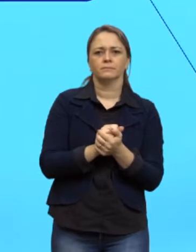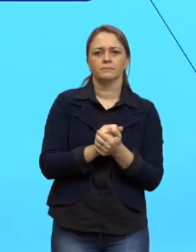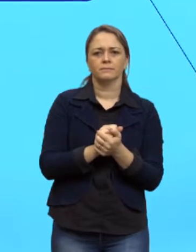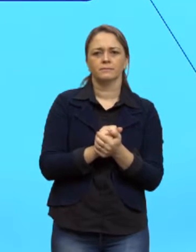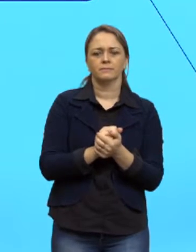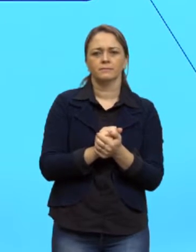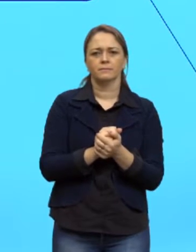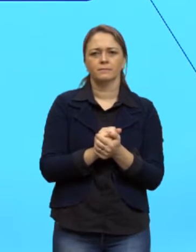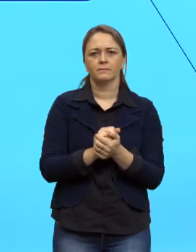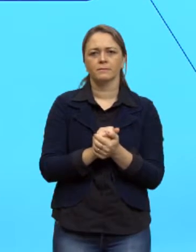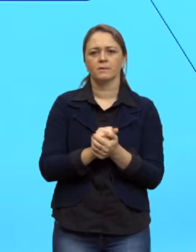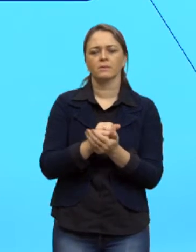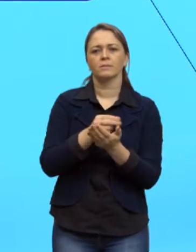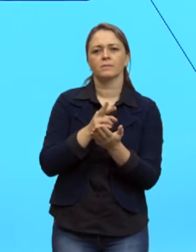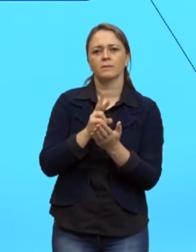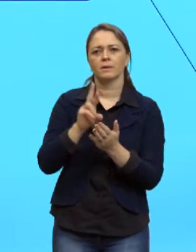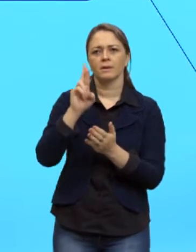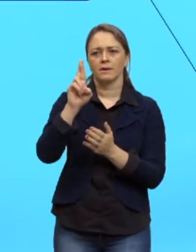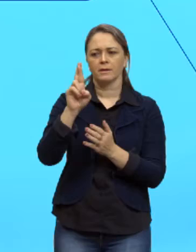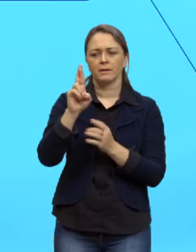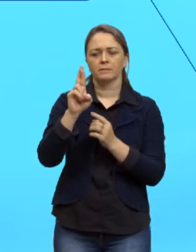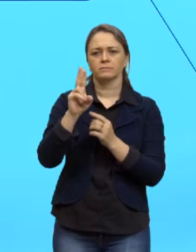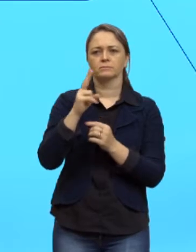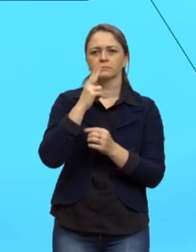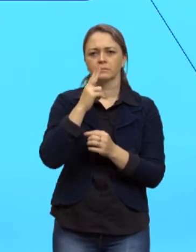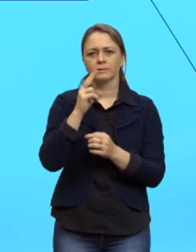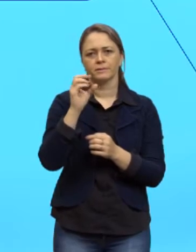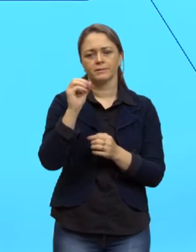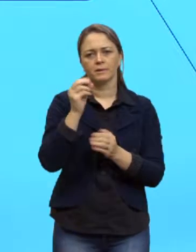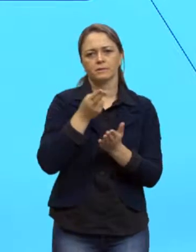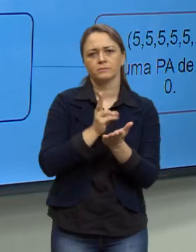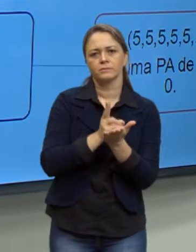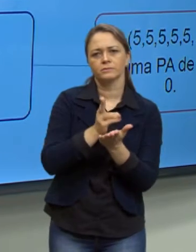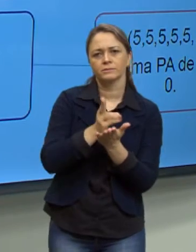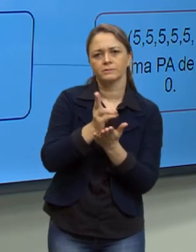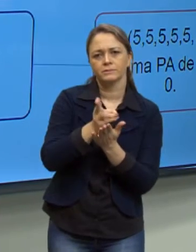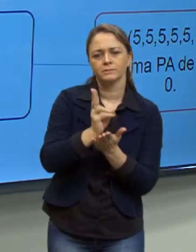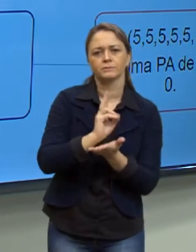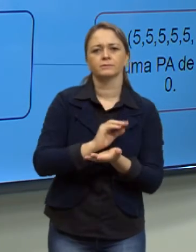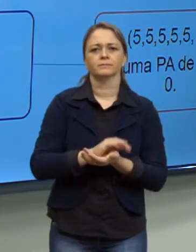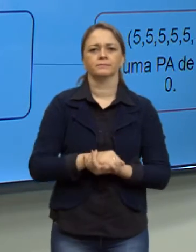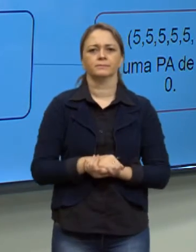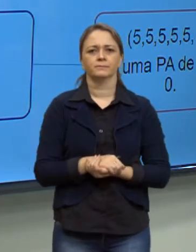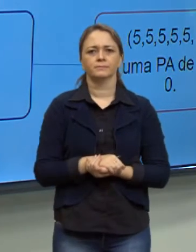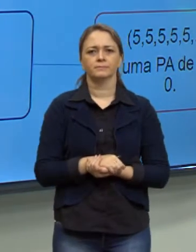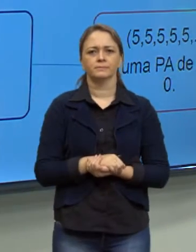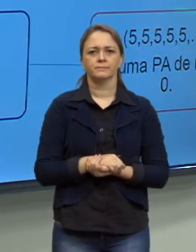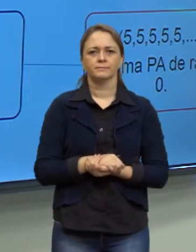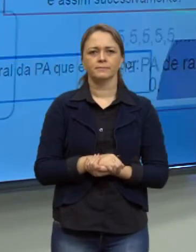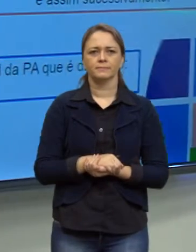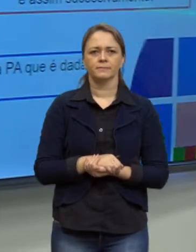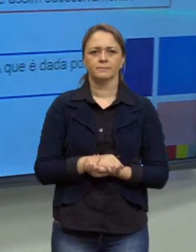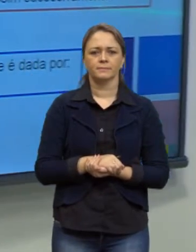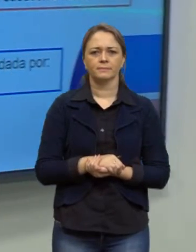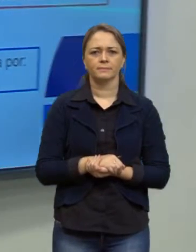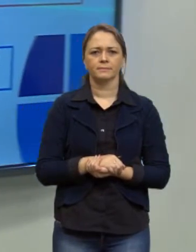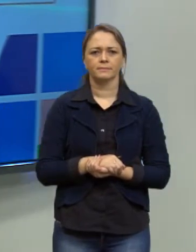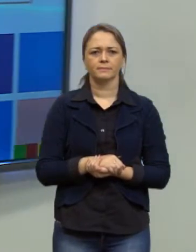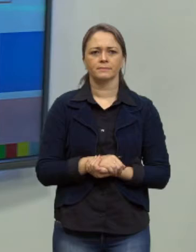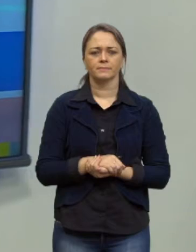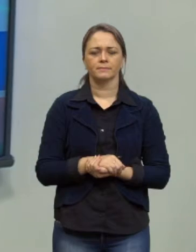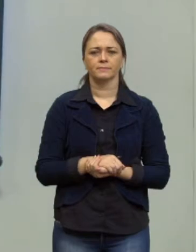ela é uma razão constante? Quando essa razão for igual a zero. Certo? Vamos adiante.